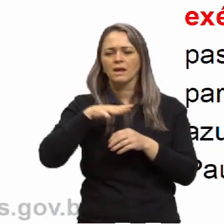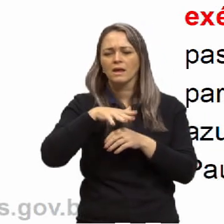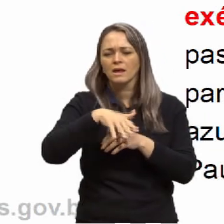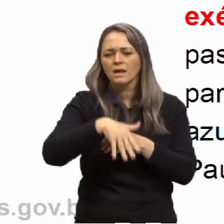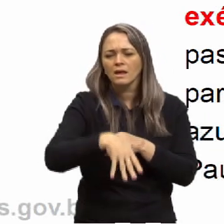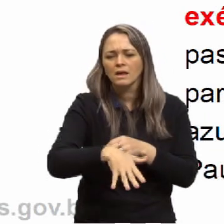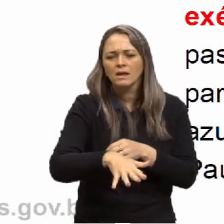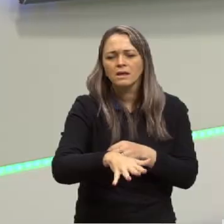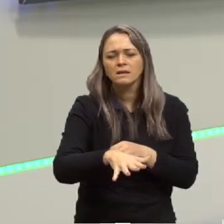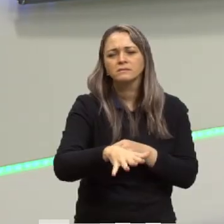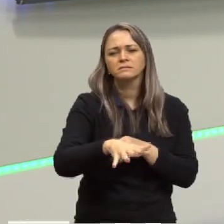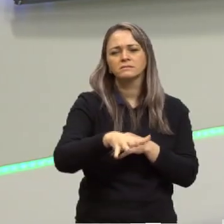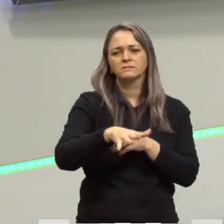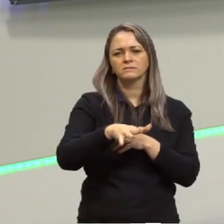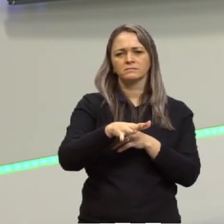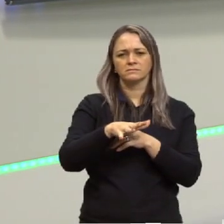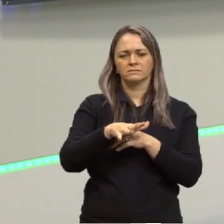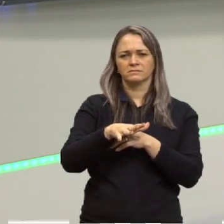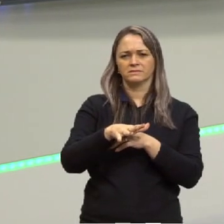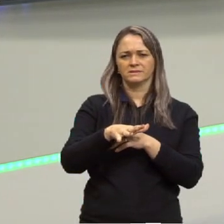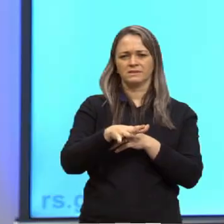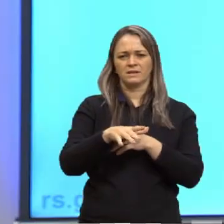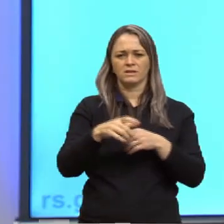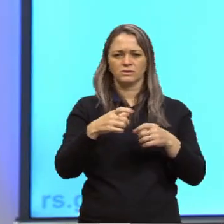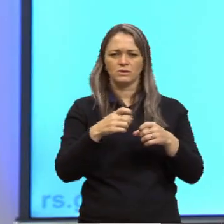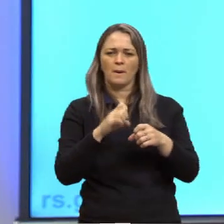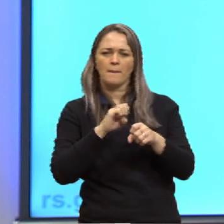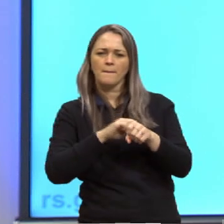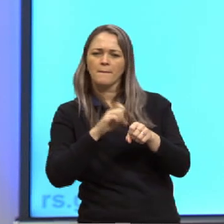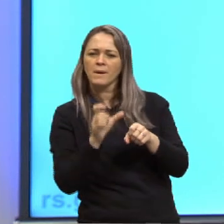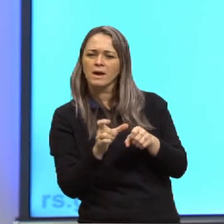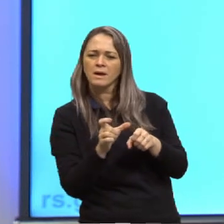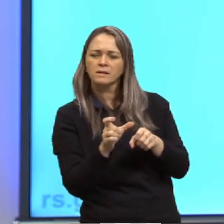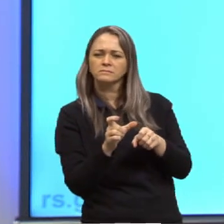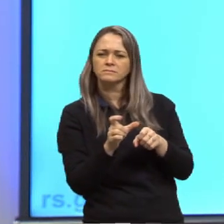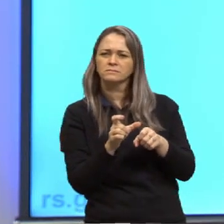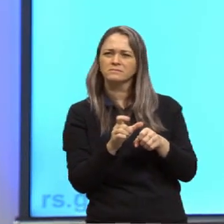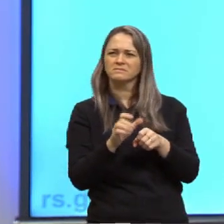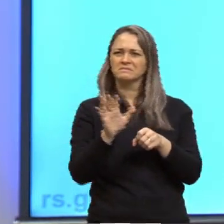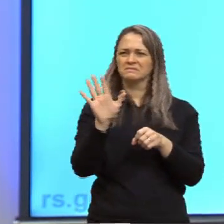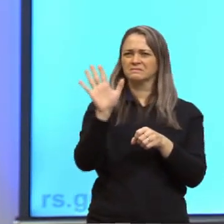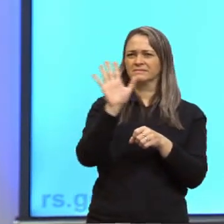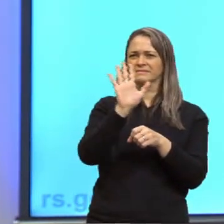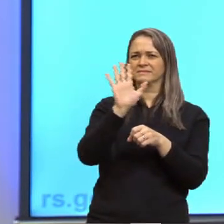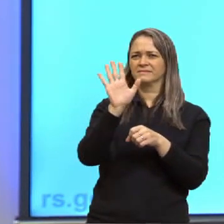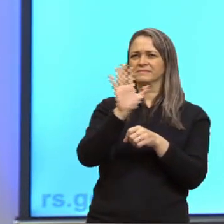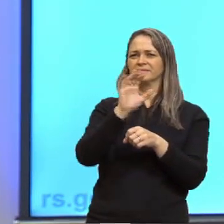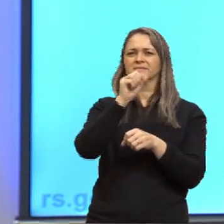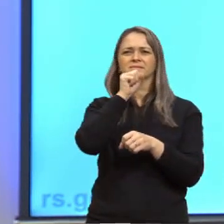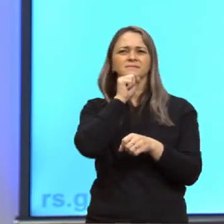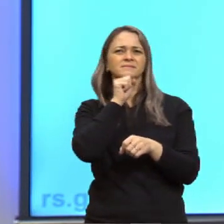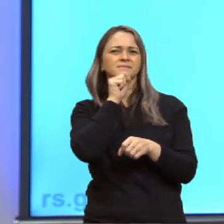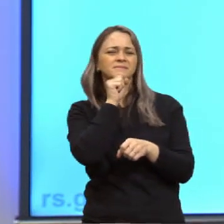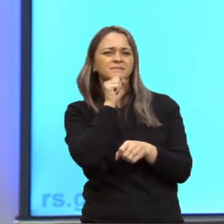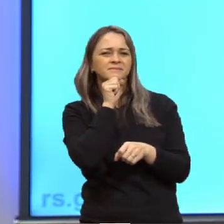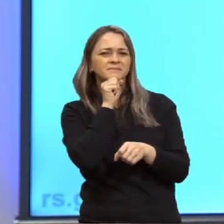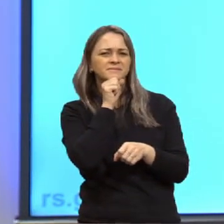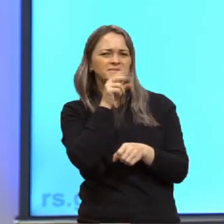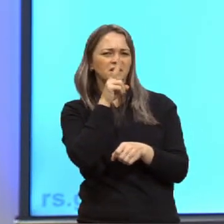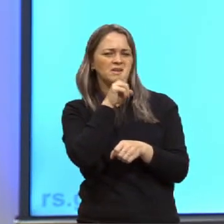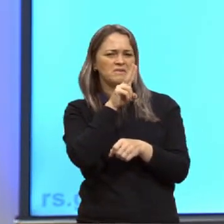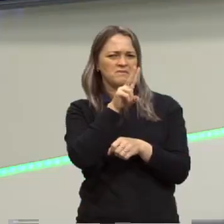acena para a velhinha vocês já viram na vida alguma vez uma ladeira acenar